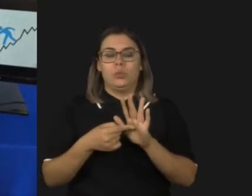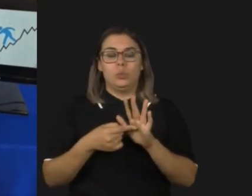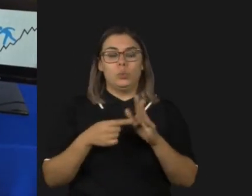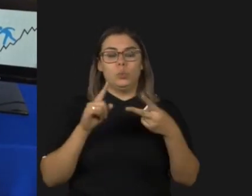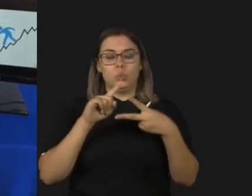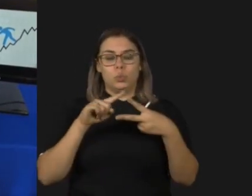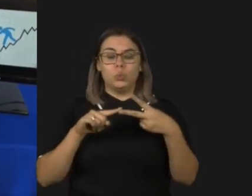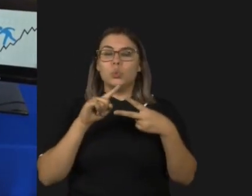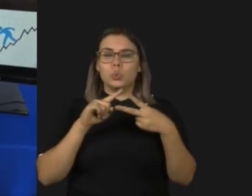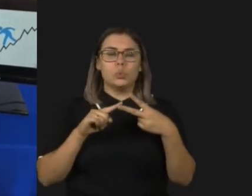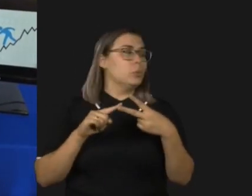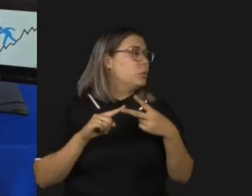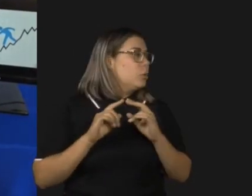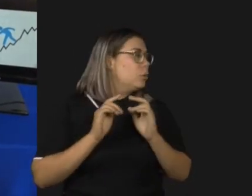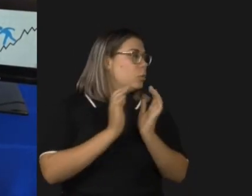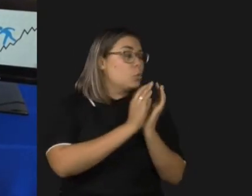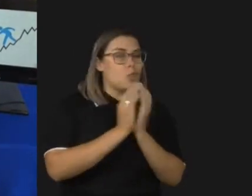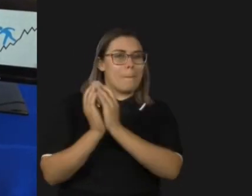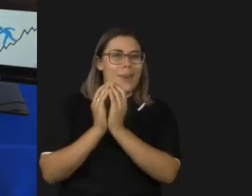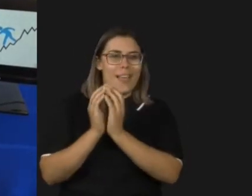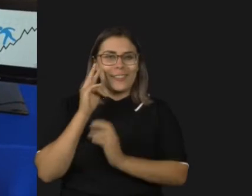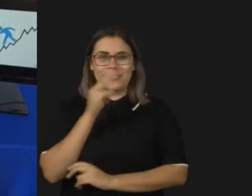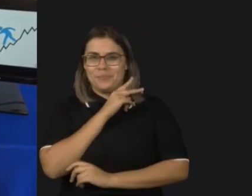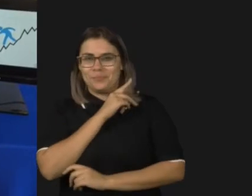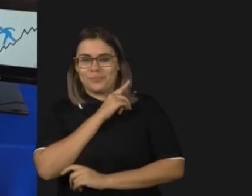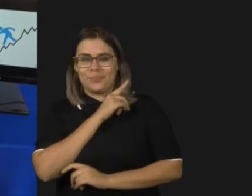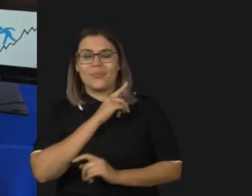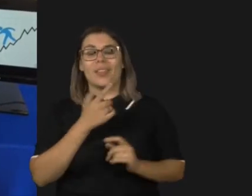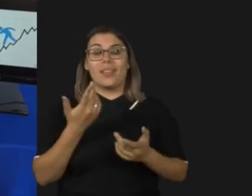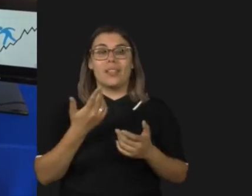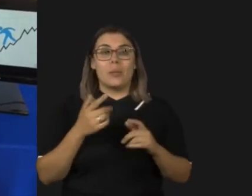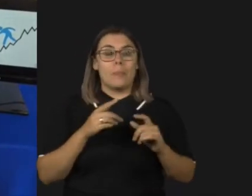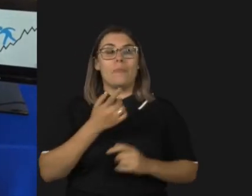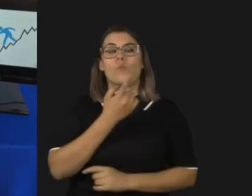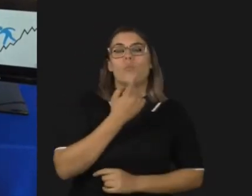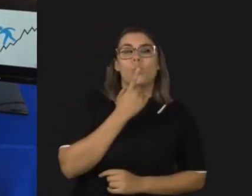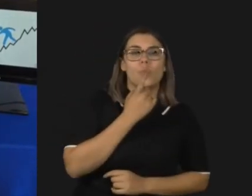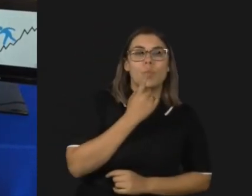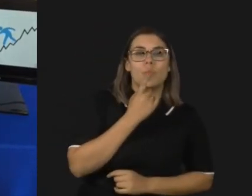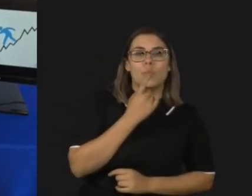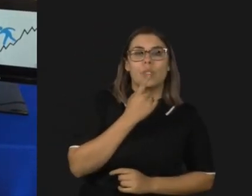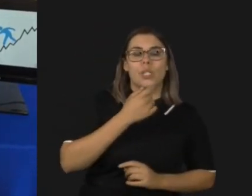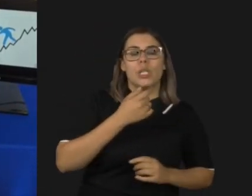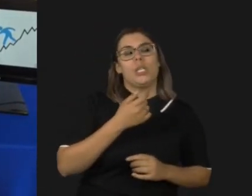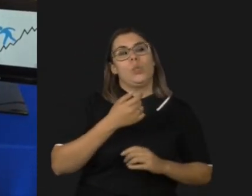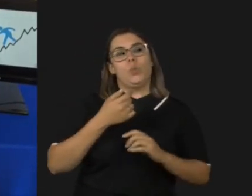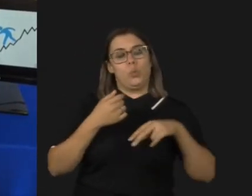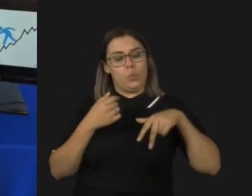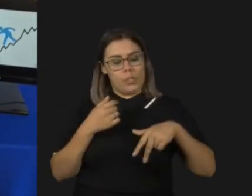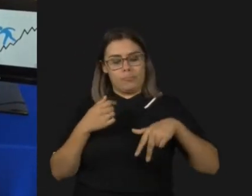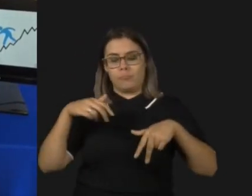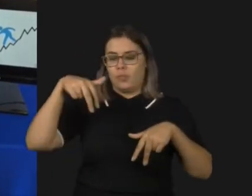bonecos que representam pessoas. Embaixo, é um boneco vermelho sendo ajudado a subir em um